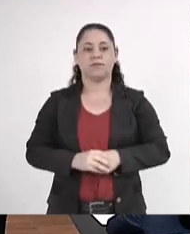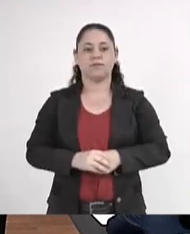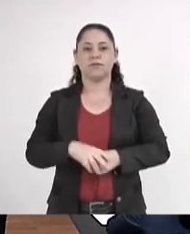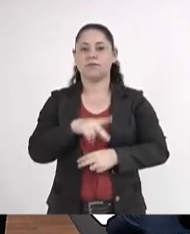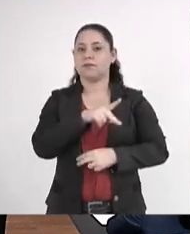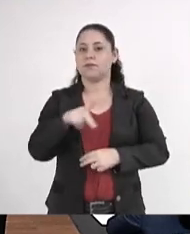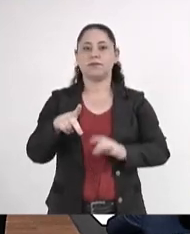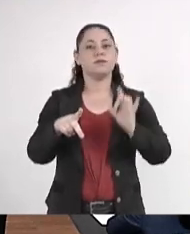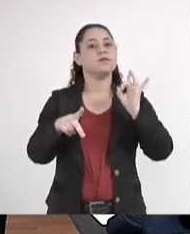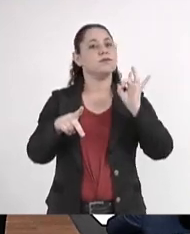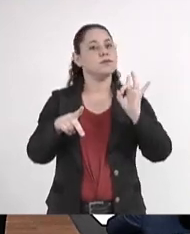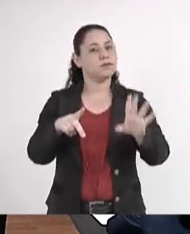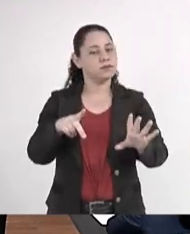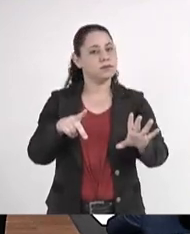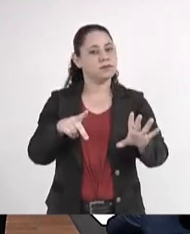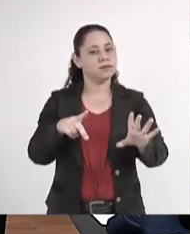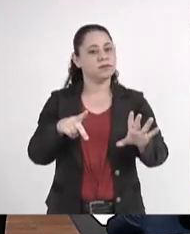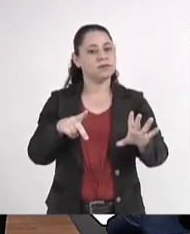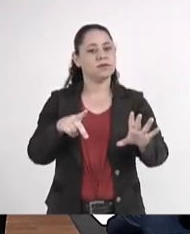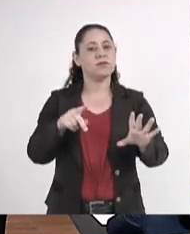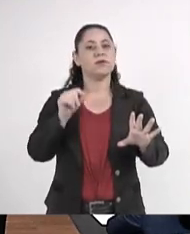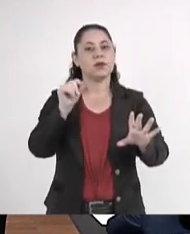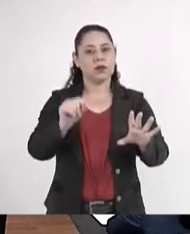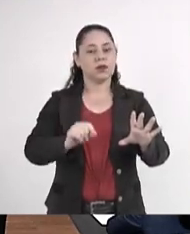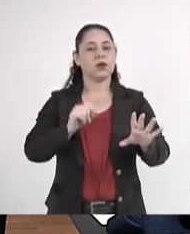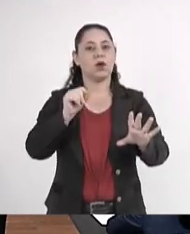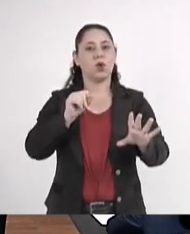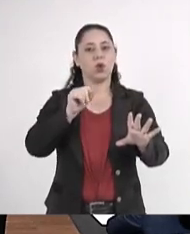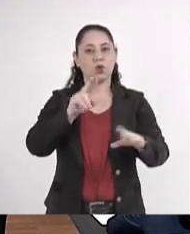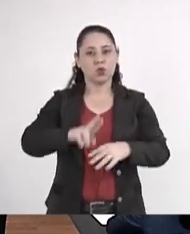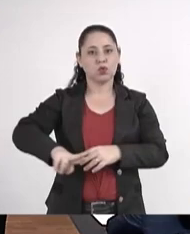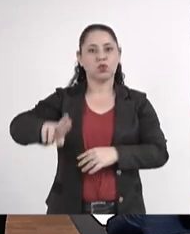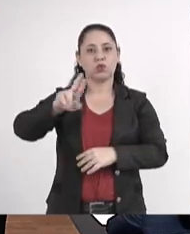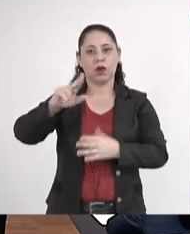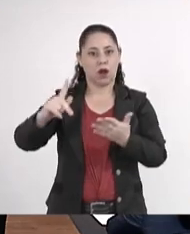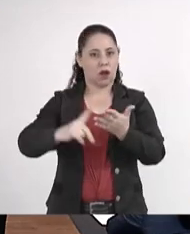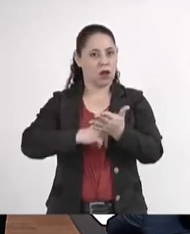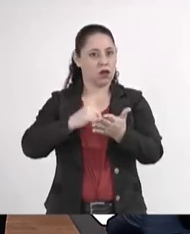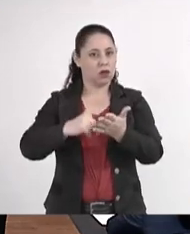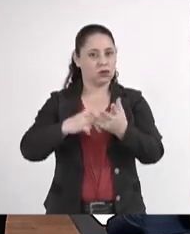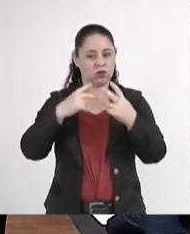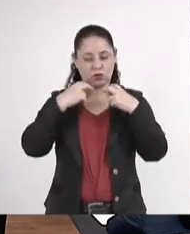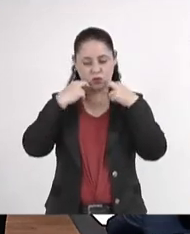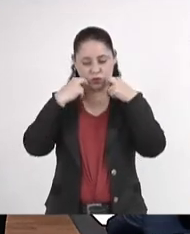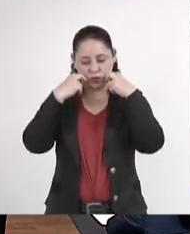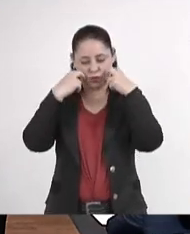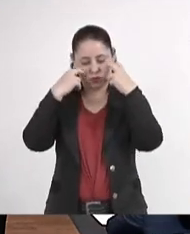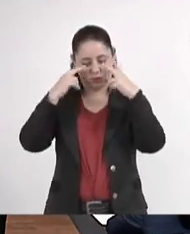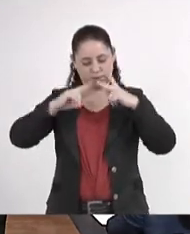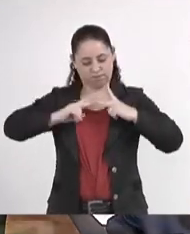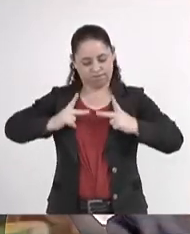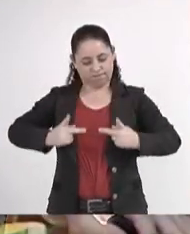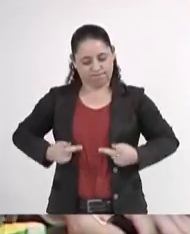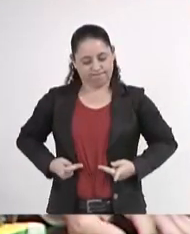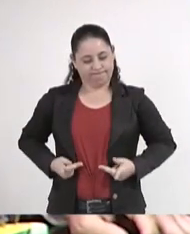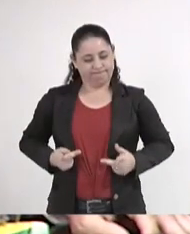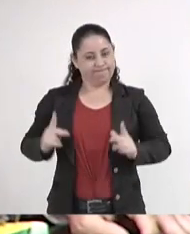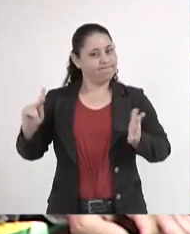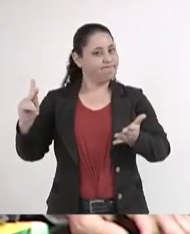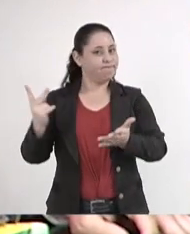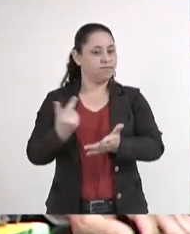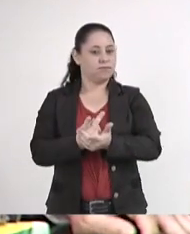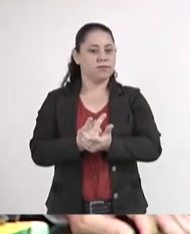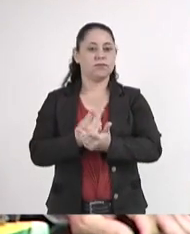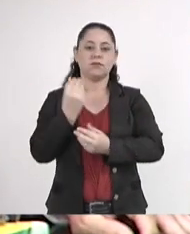somente vai reiterar que considera a utilização de um livro que envergonha a história da humanidade como inadequada